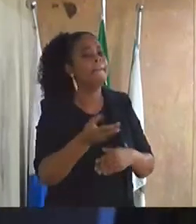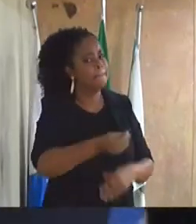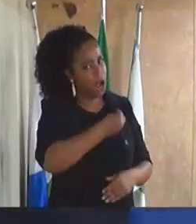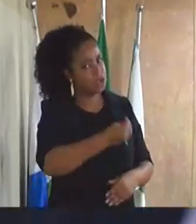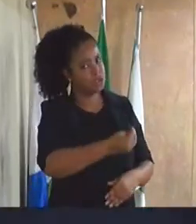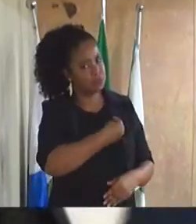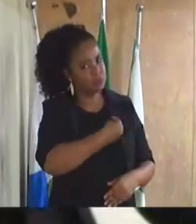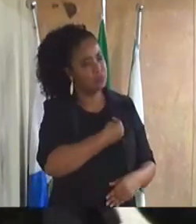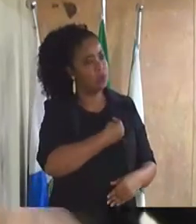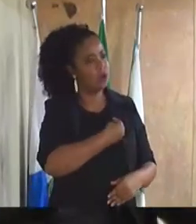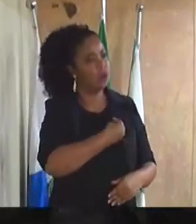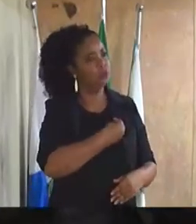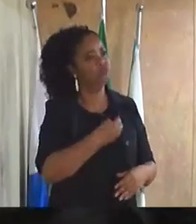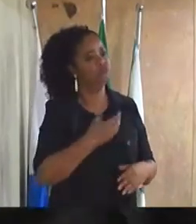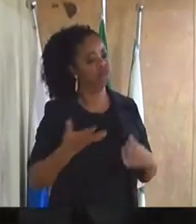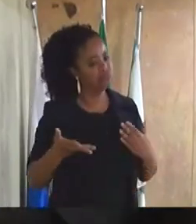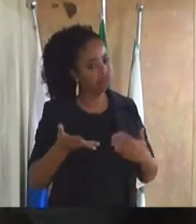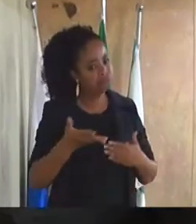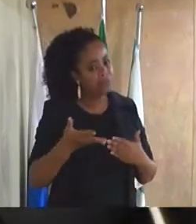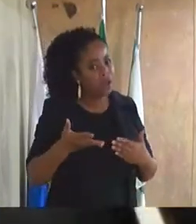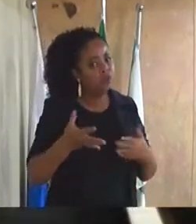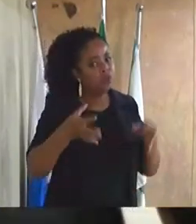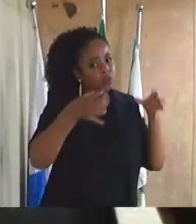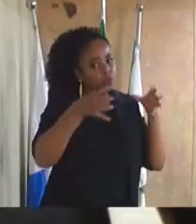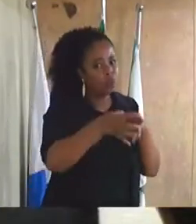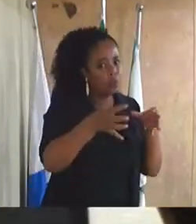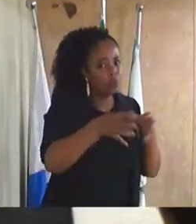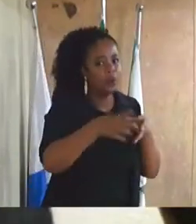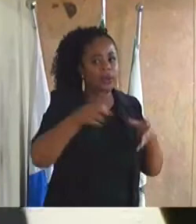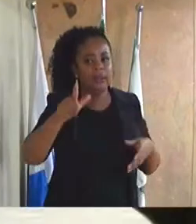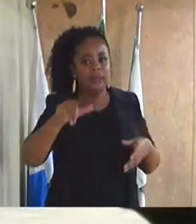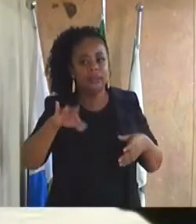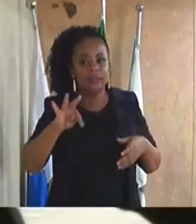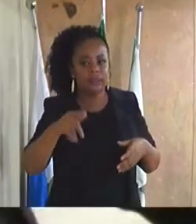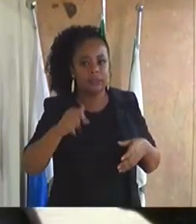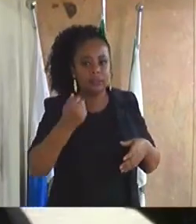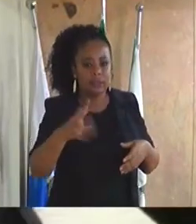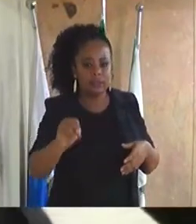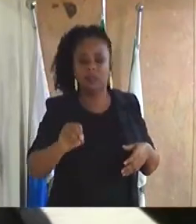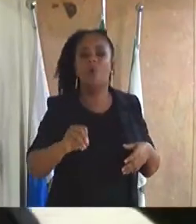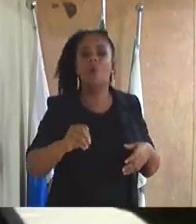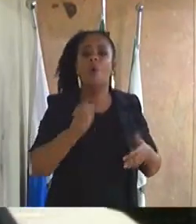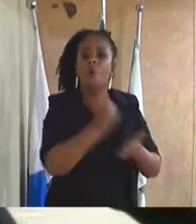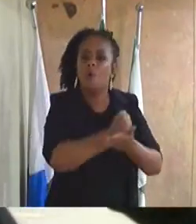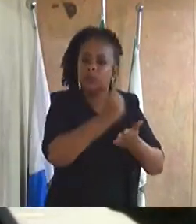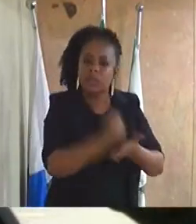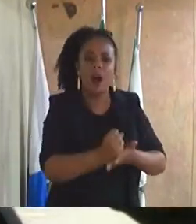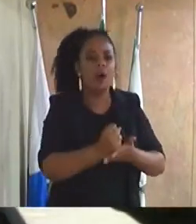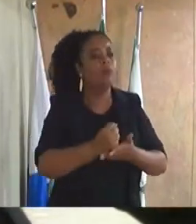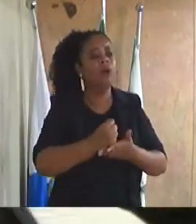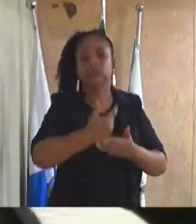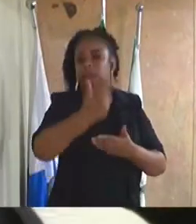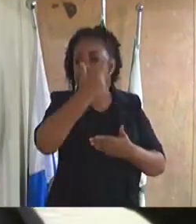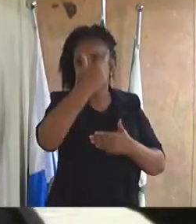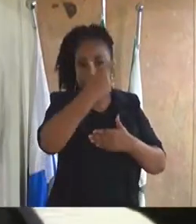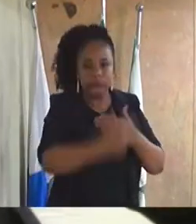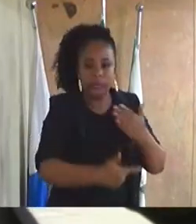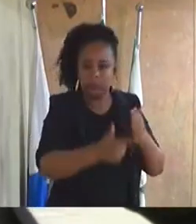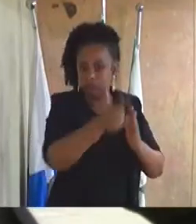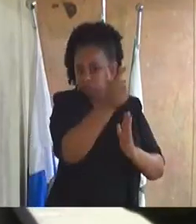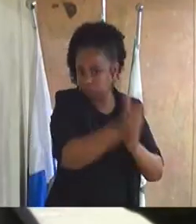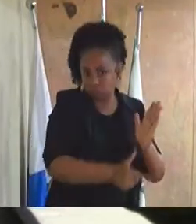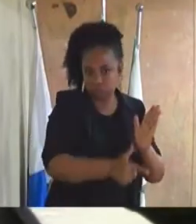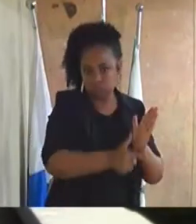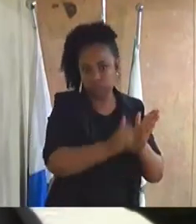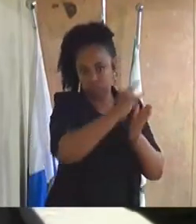das licitações os contratos emergenciais eles são isentos de licitações então eu não sei